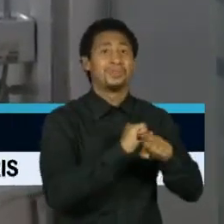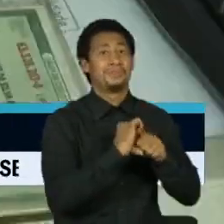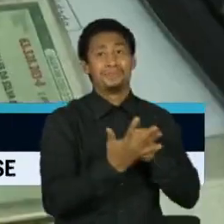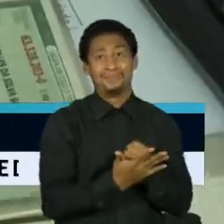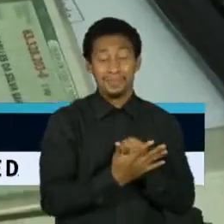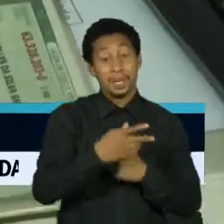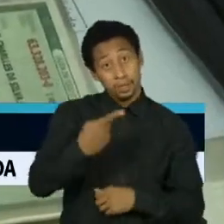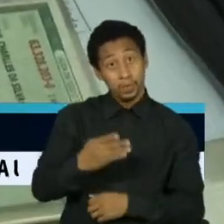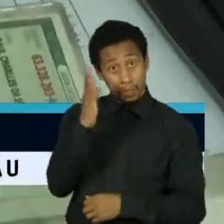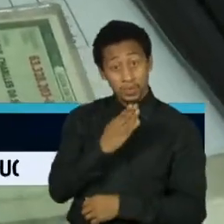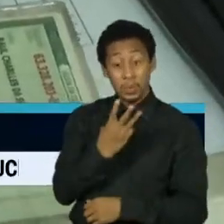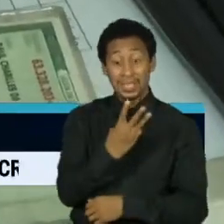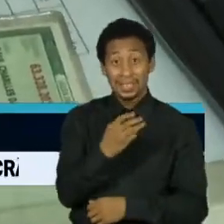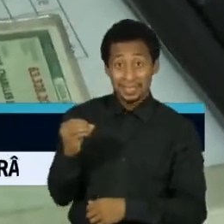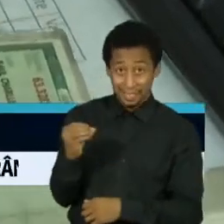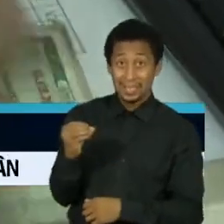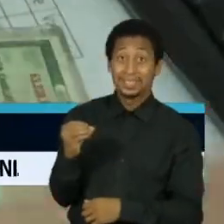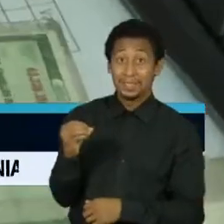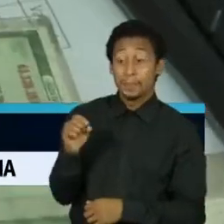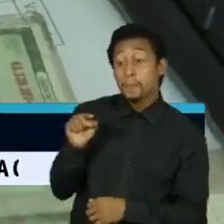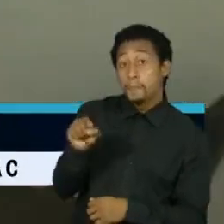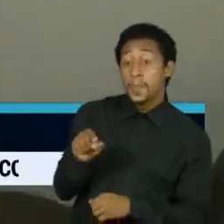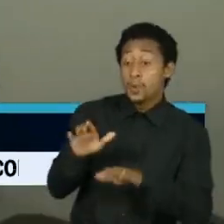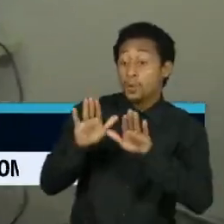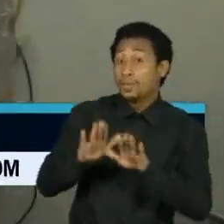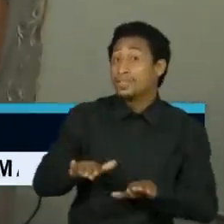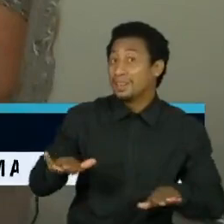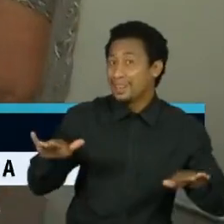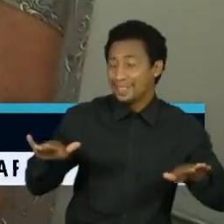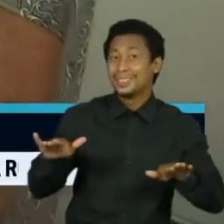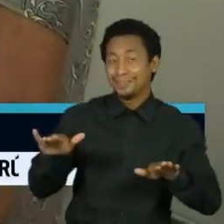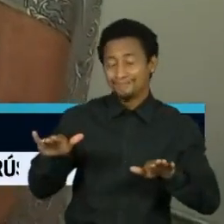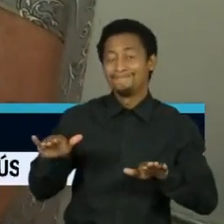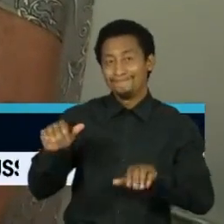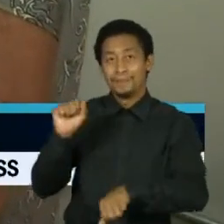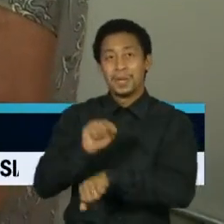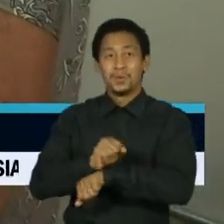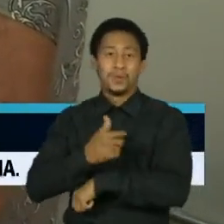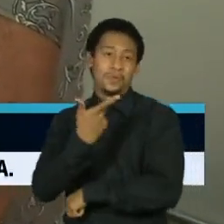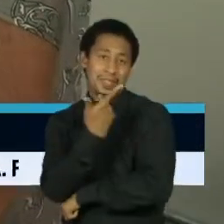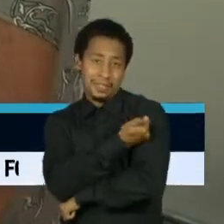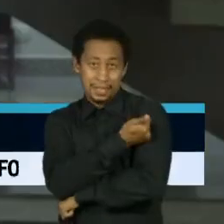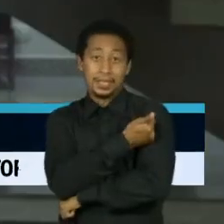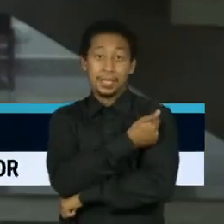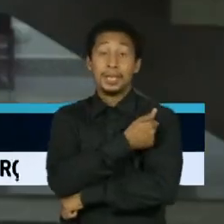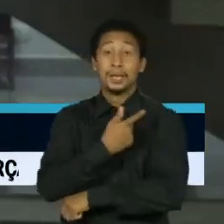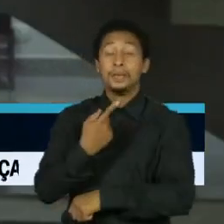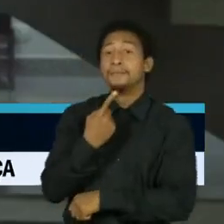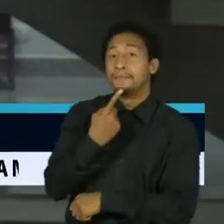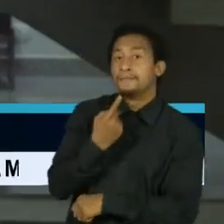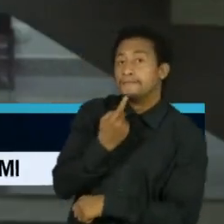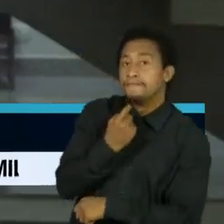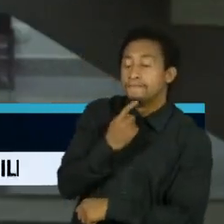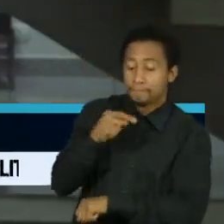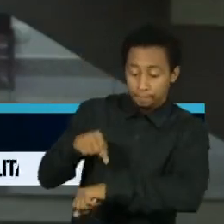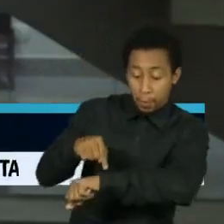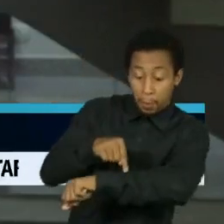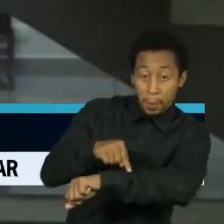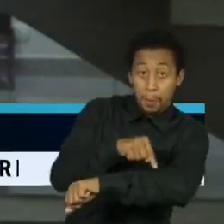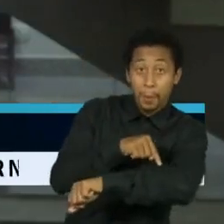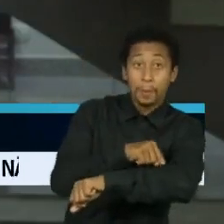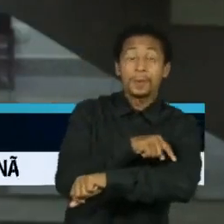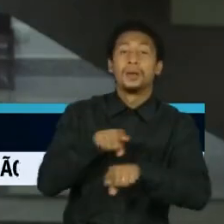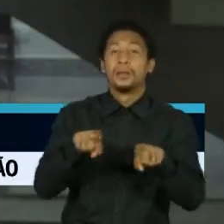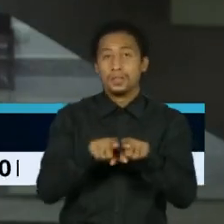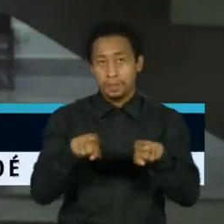quase 300 mil crianças perderam as vacinações de rotina, como sarampo e rubeula. A OPAS destaca que,